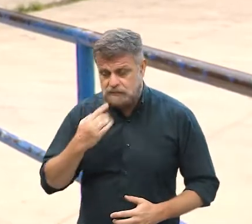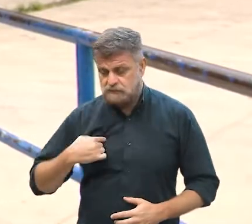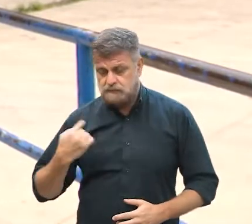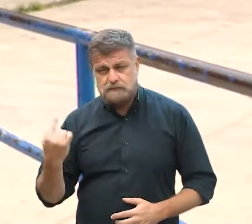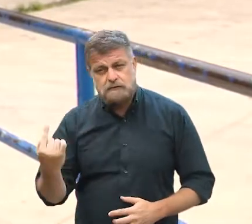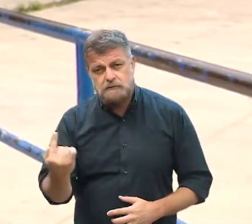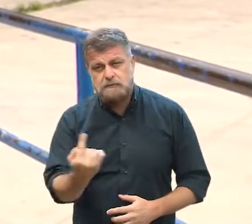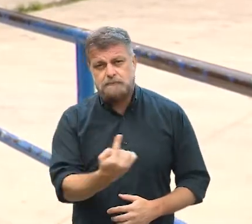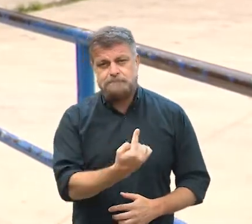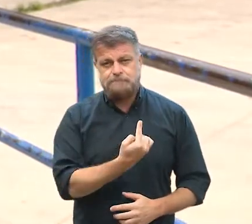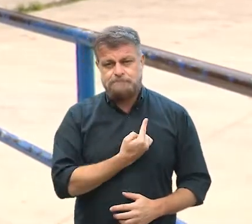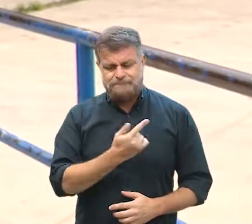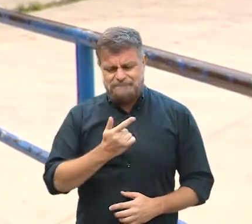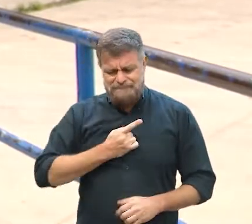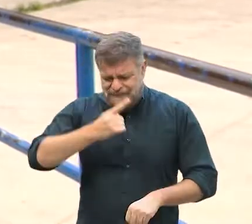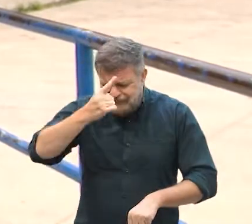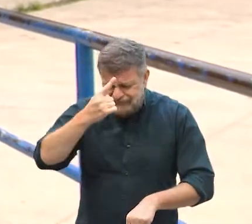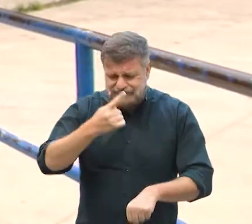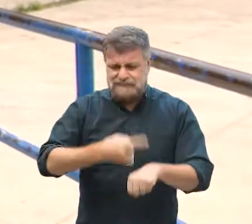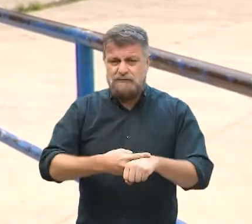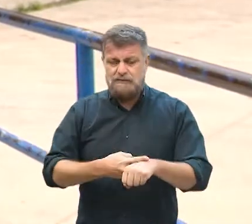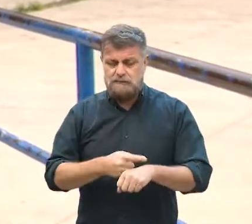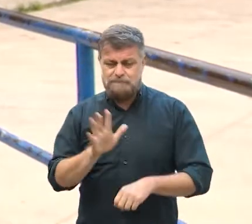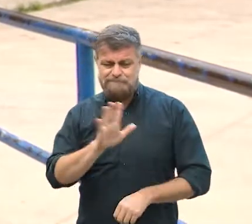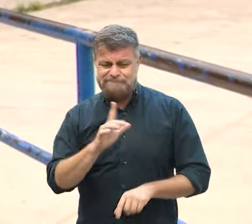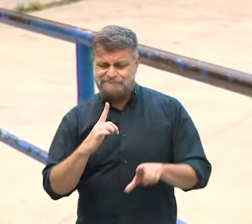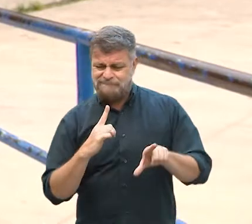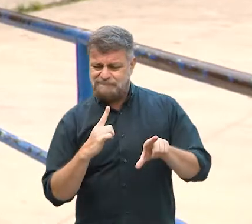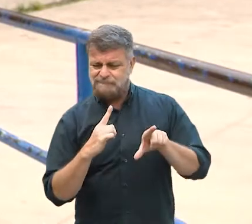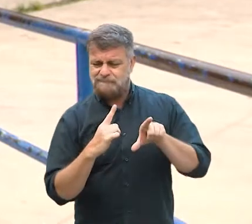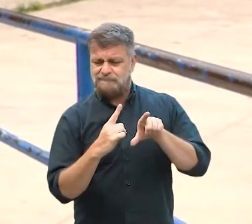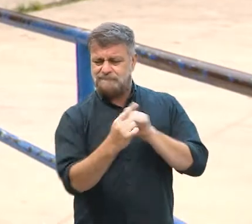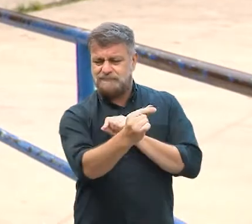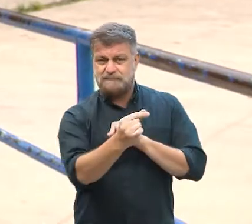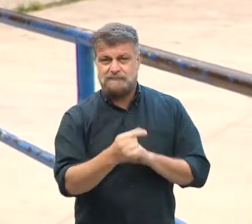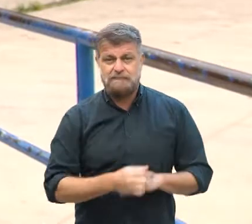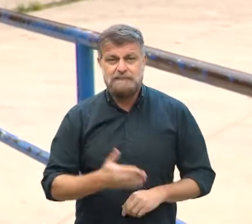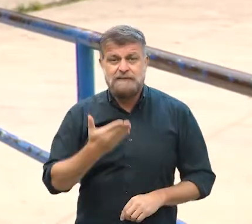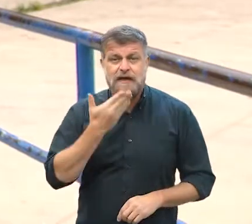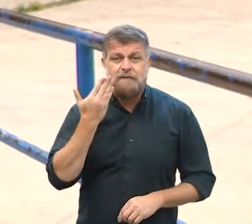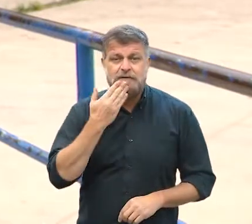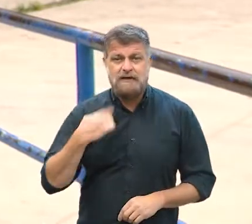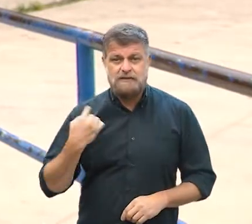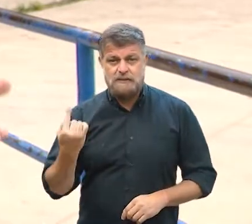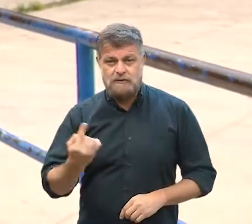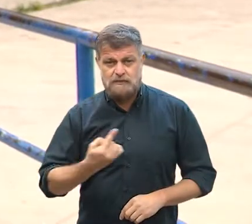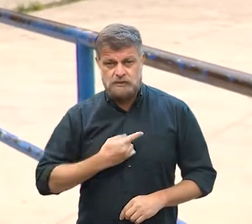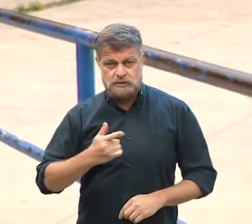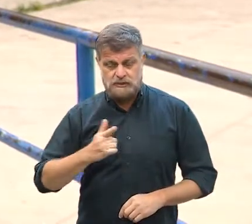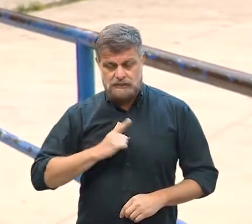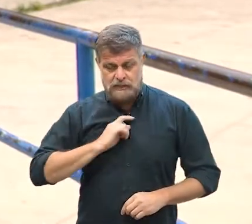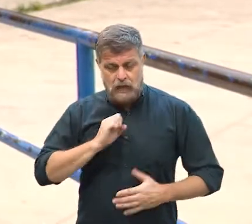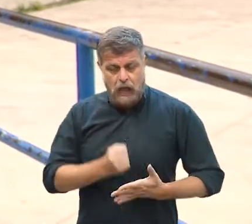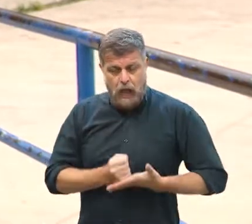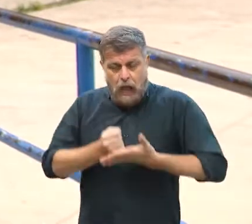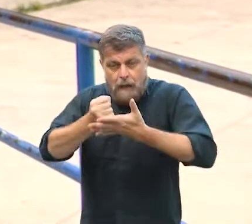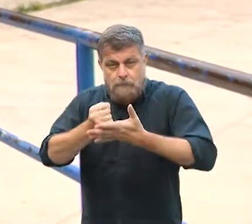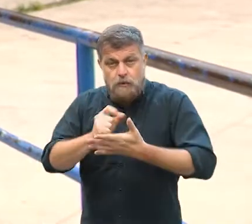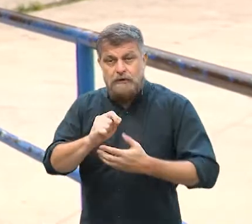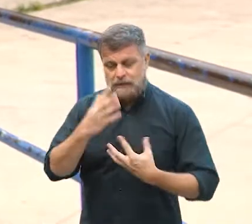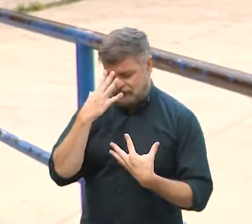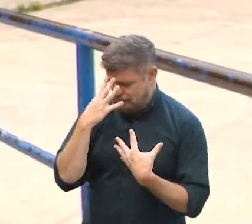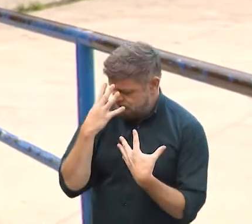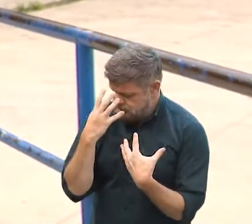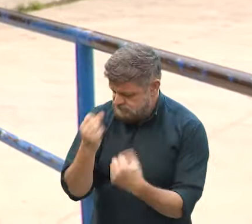ter esse momento de despedida. Mas ele é muito mais fácil quando a gente se apoia também na fé,